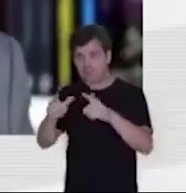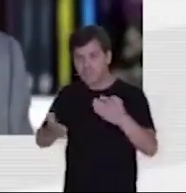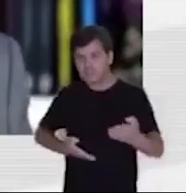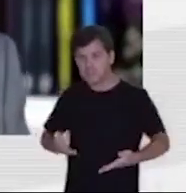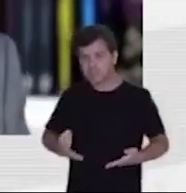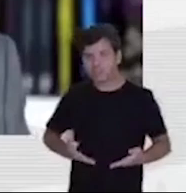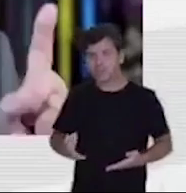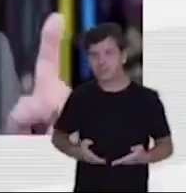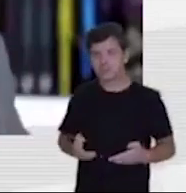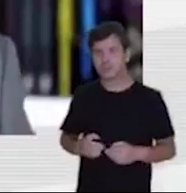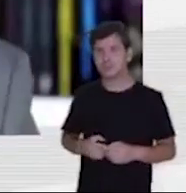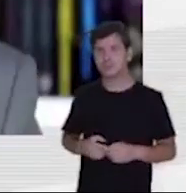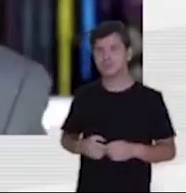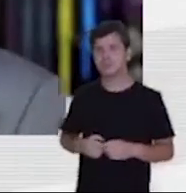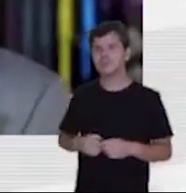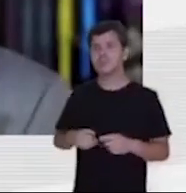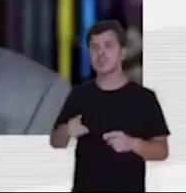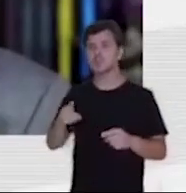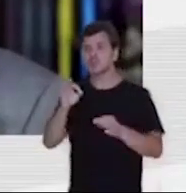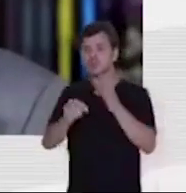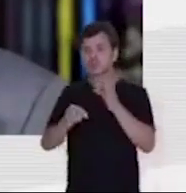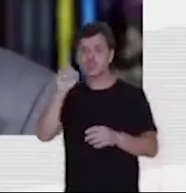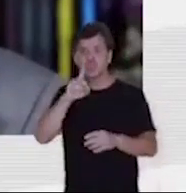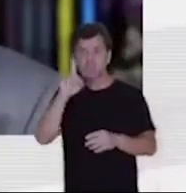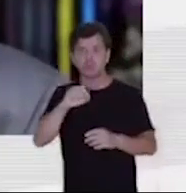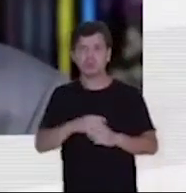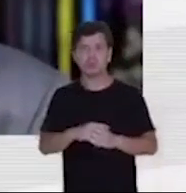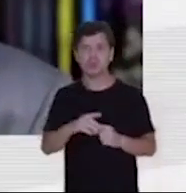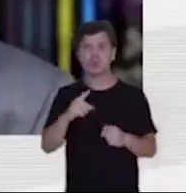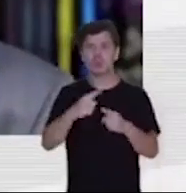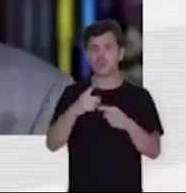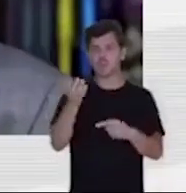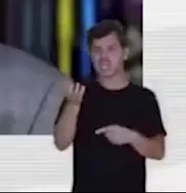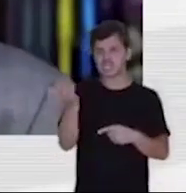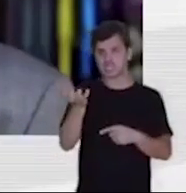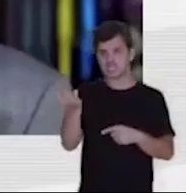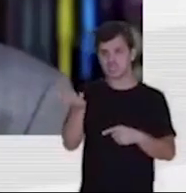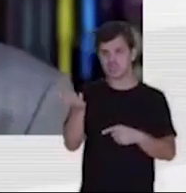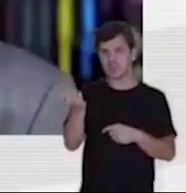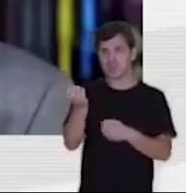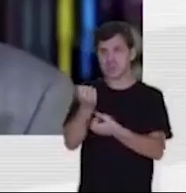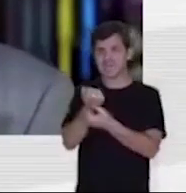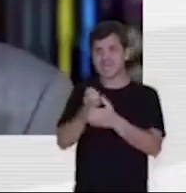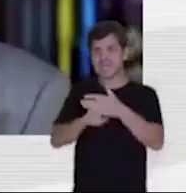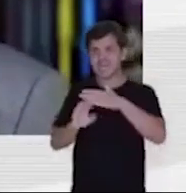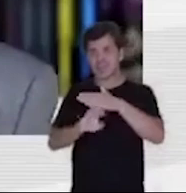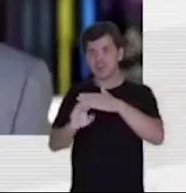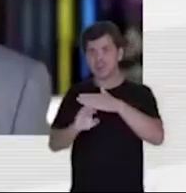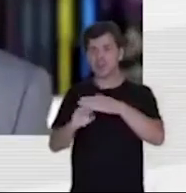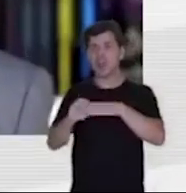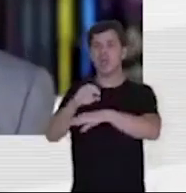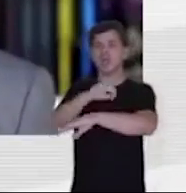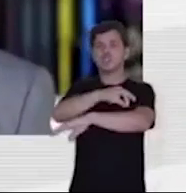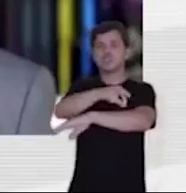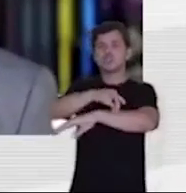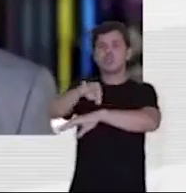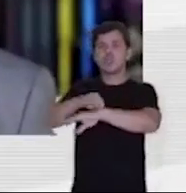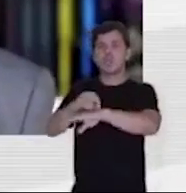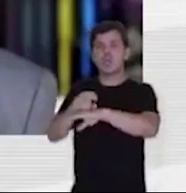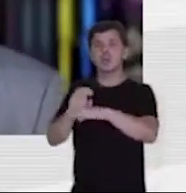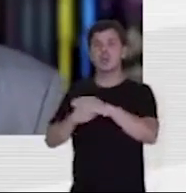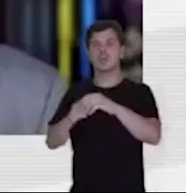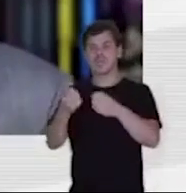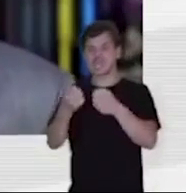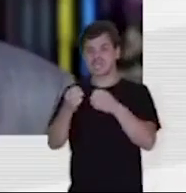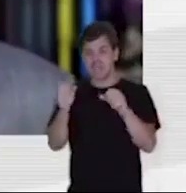serviço do Departamento de Justiça dos Estados Unidos. Porque eles queriam quebrar as empresas de engenharia no Brasil. Eles